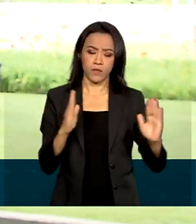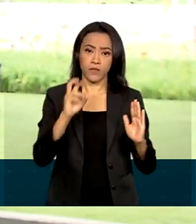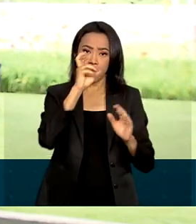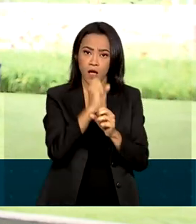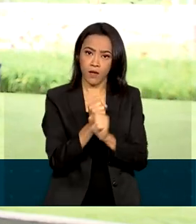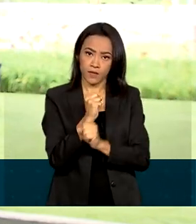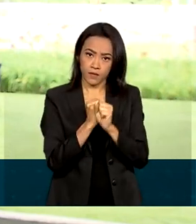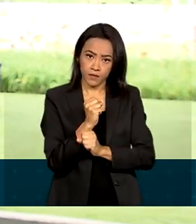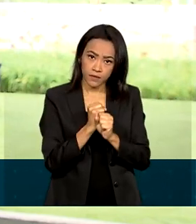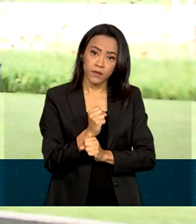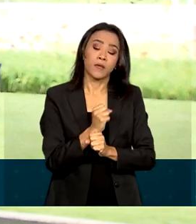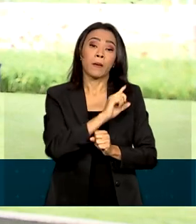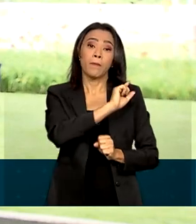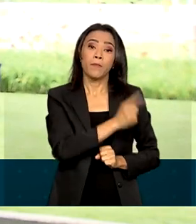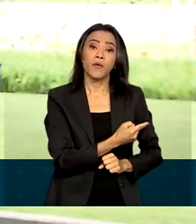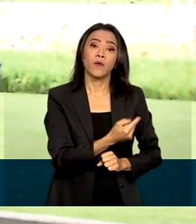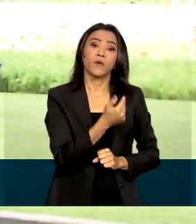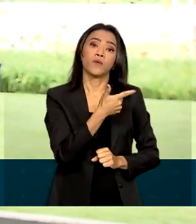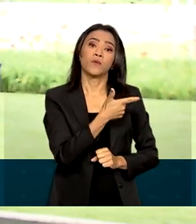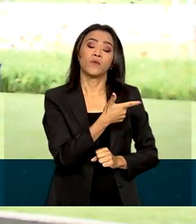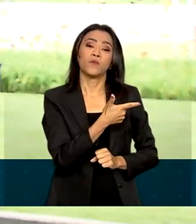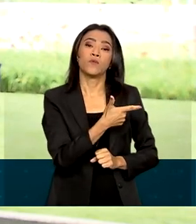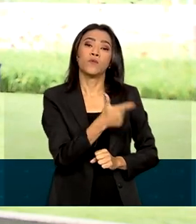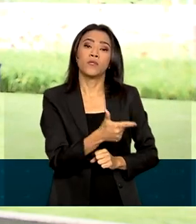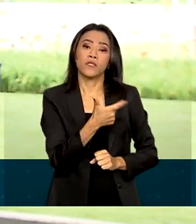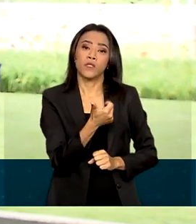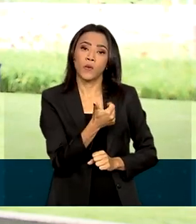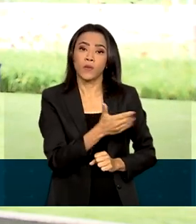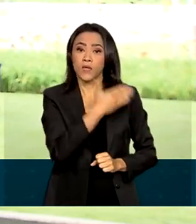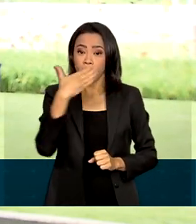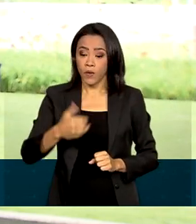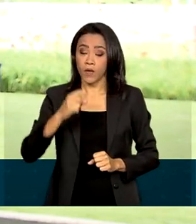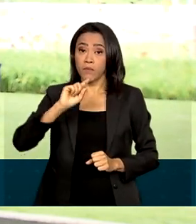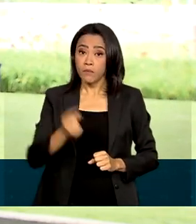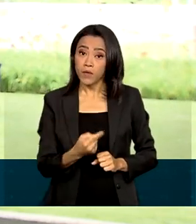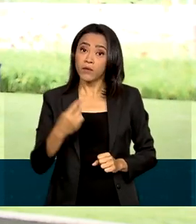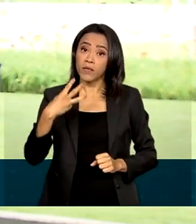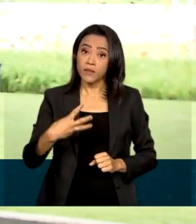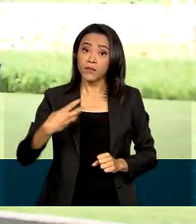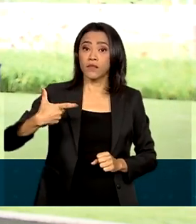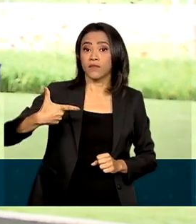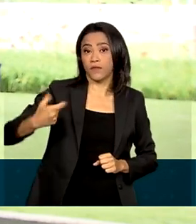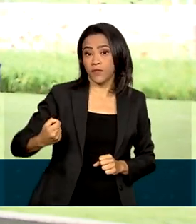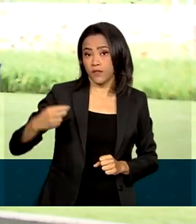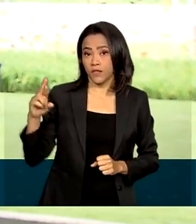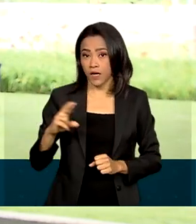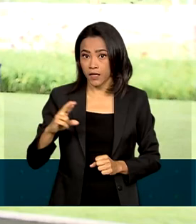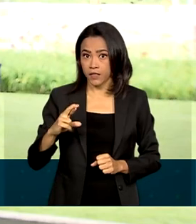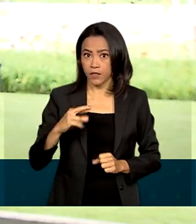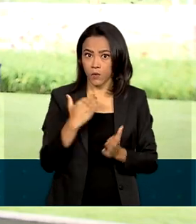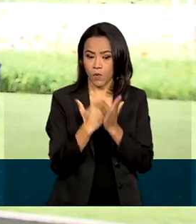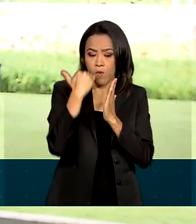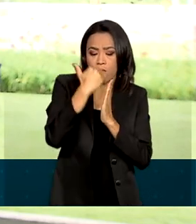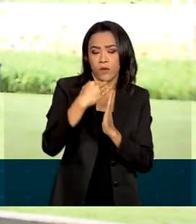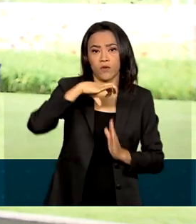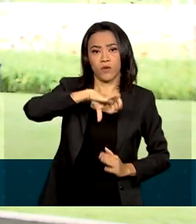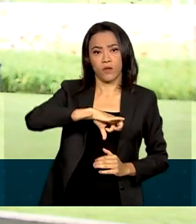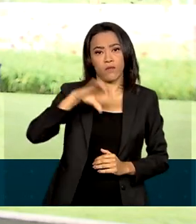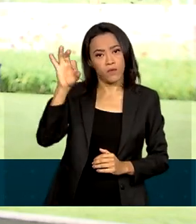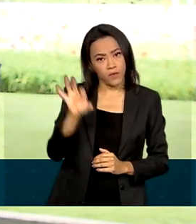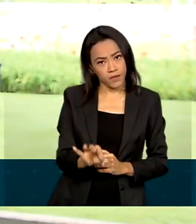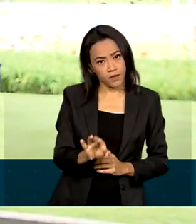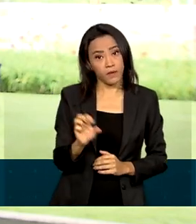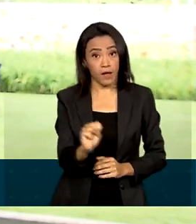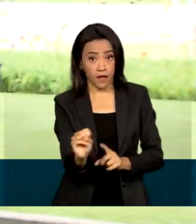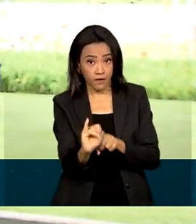valor vai passar dos atuais R$.212 para R$.320, um reajuste de quase 9%. A inflação